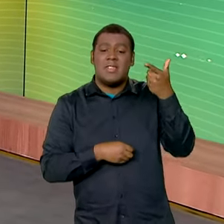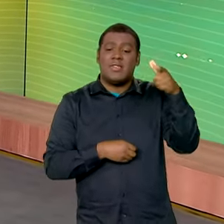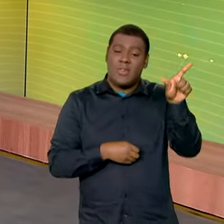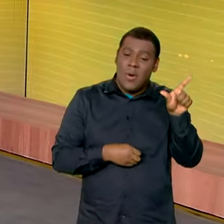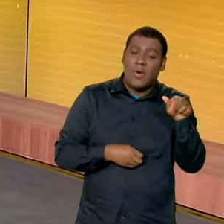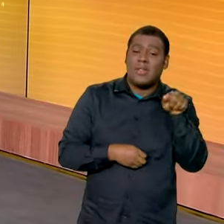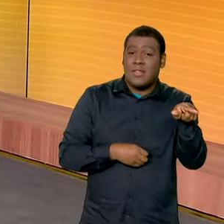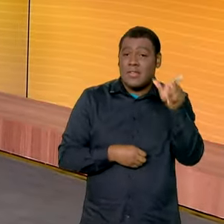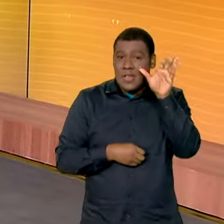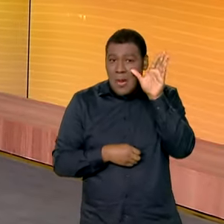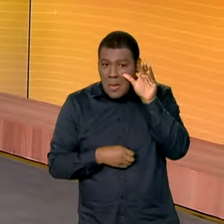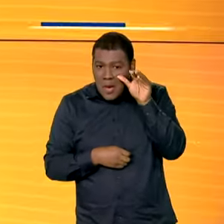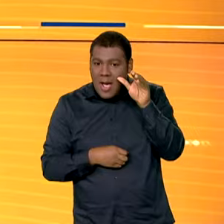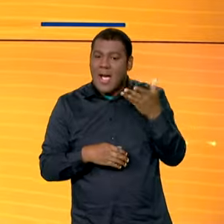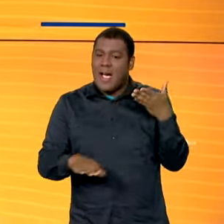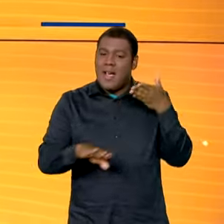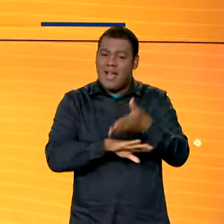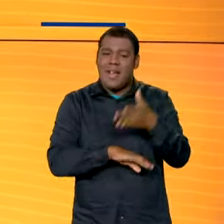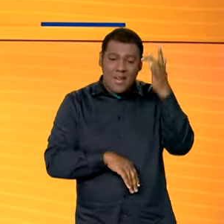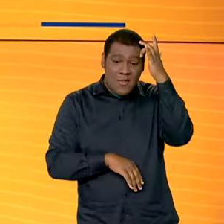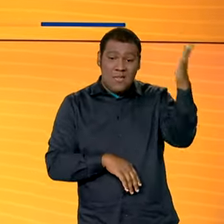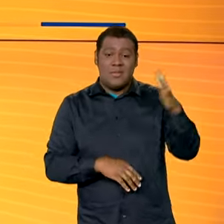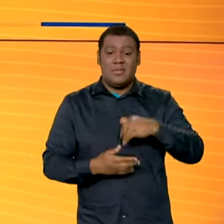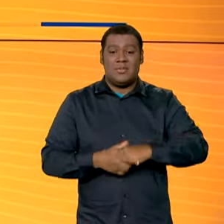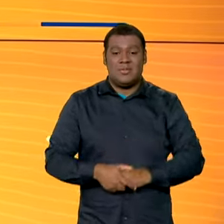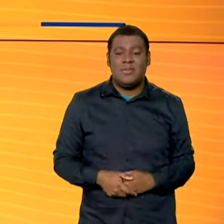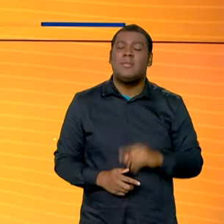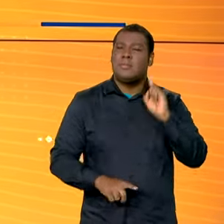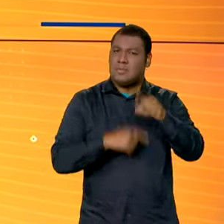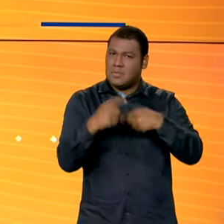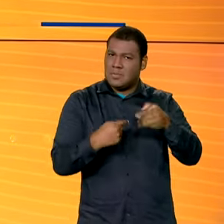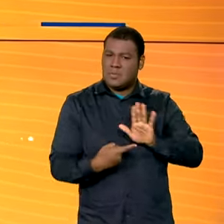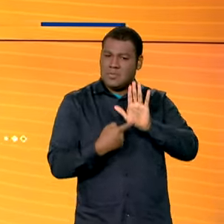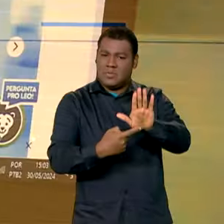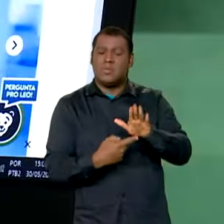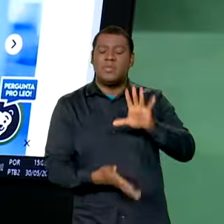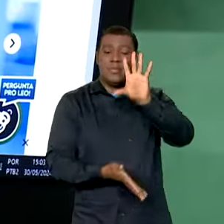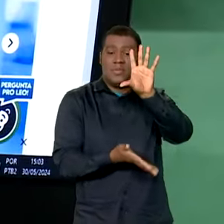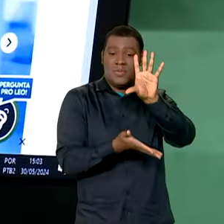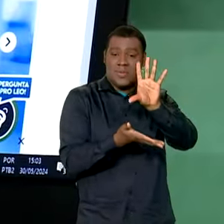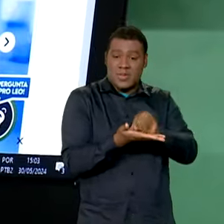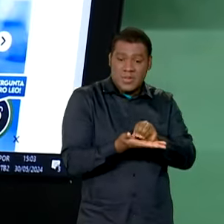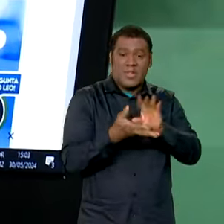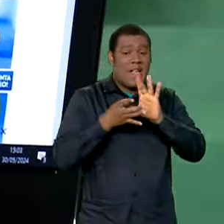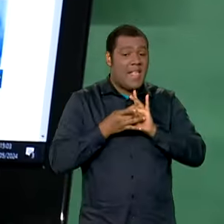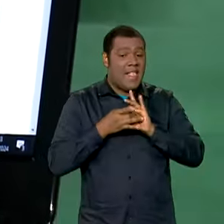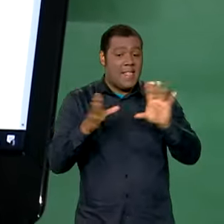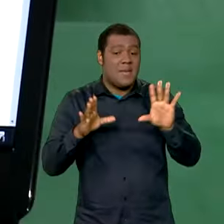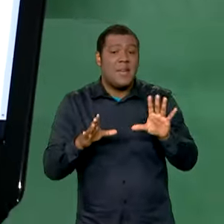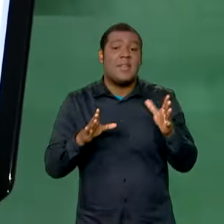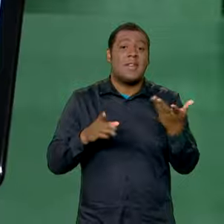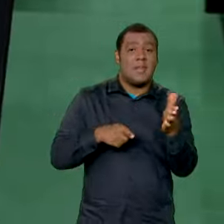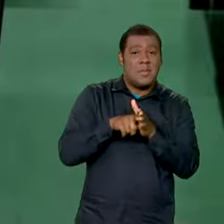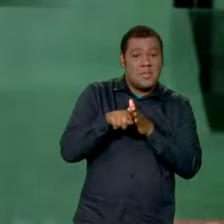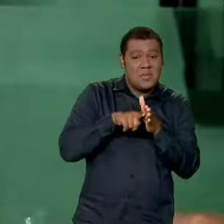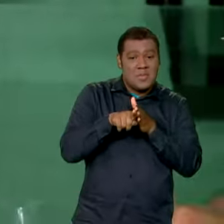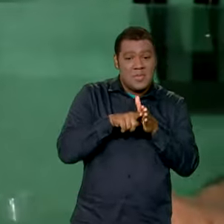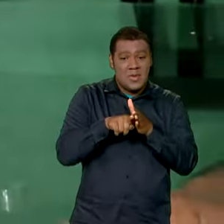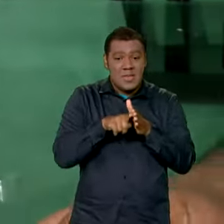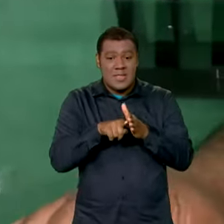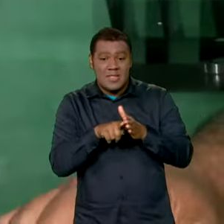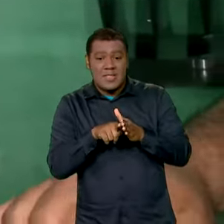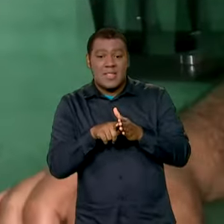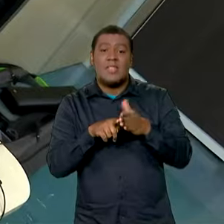pesquisar, é só acessar. E veja a seguir, Receita Federal libera a consulta ao segundo lote de